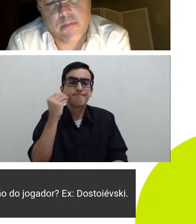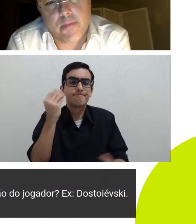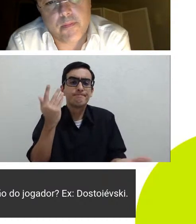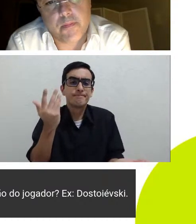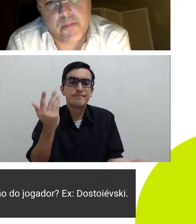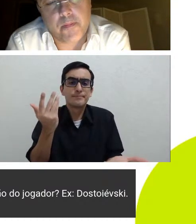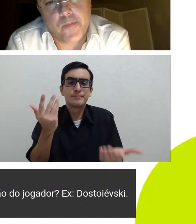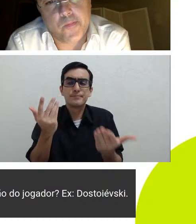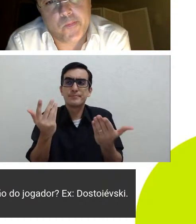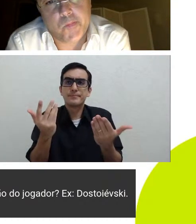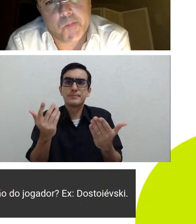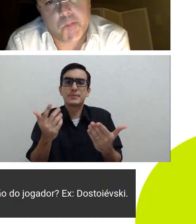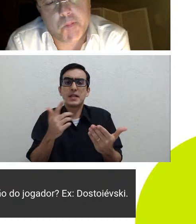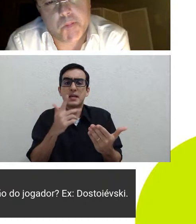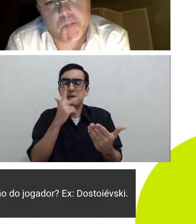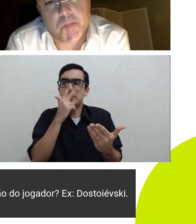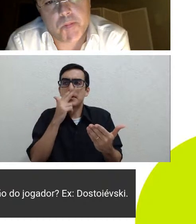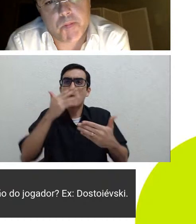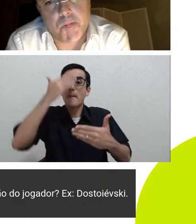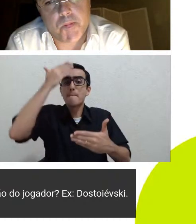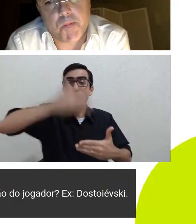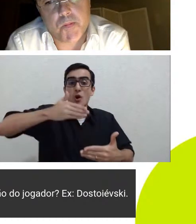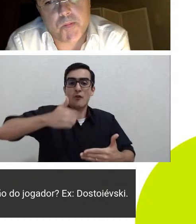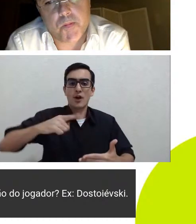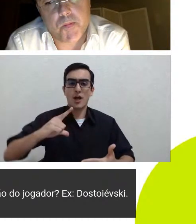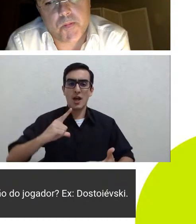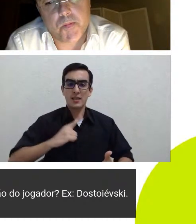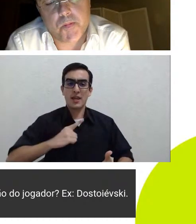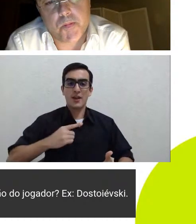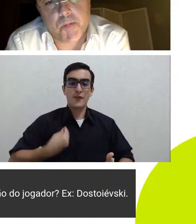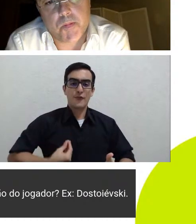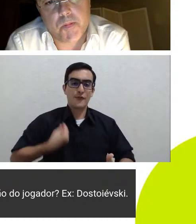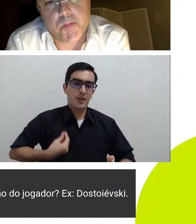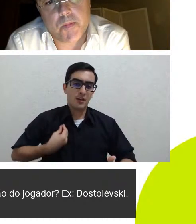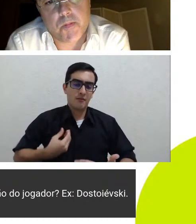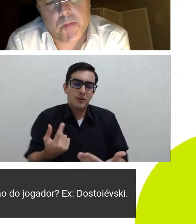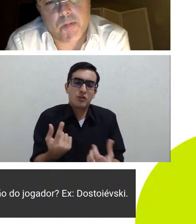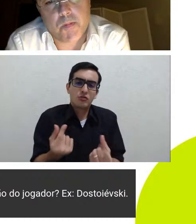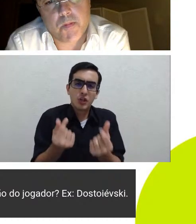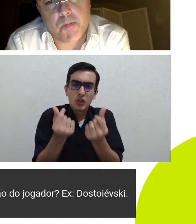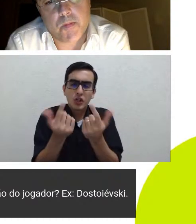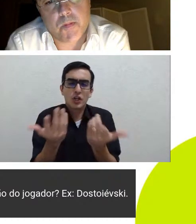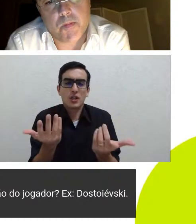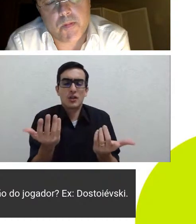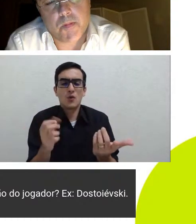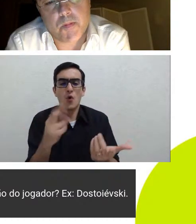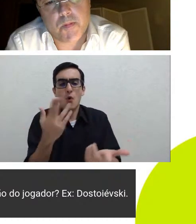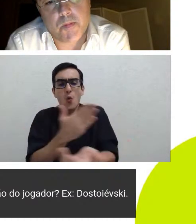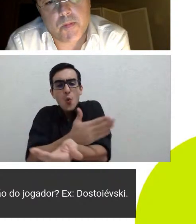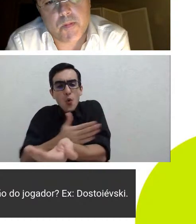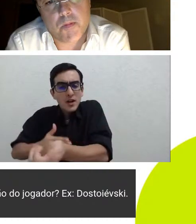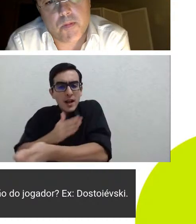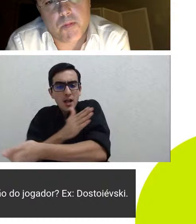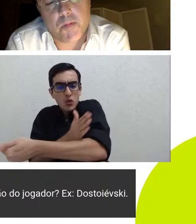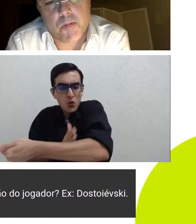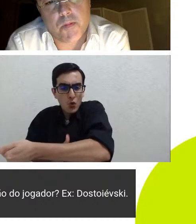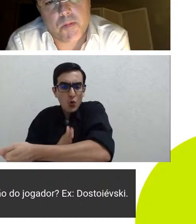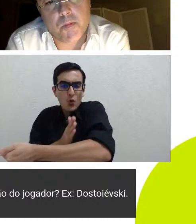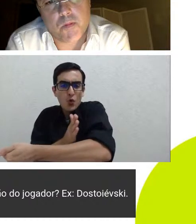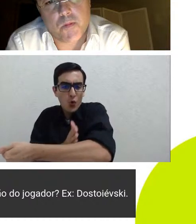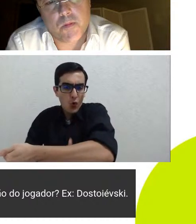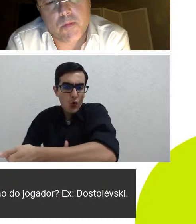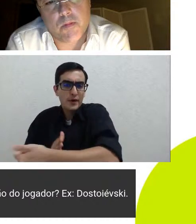um senso de existência né quer seja com dinheiro quer seja se cortando para sentir